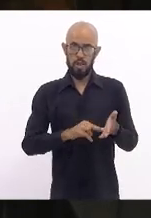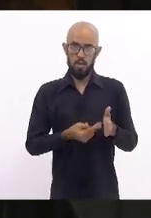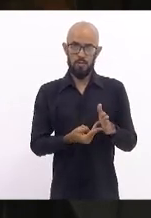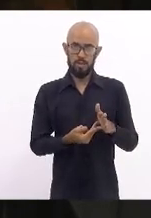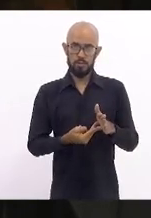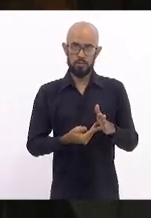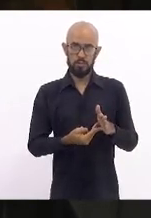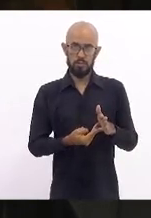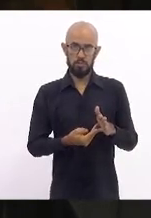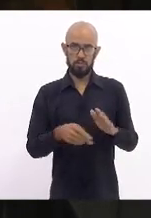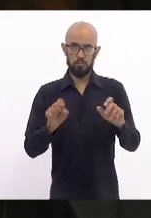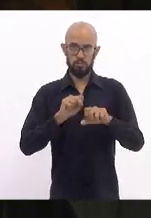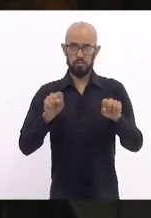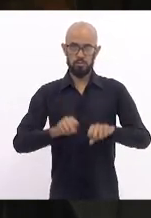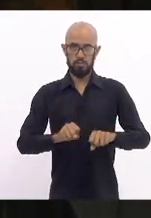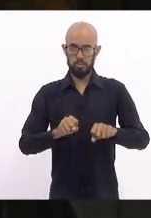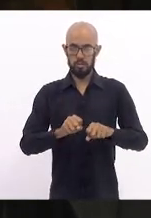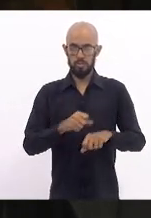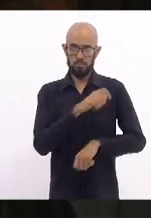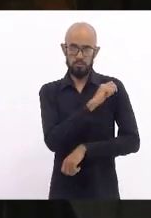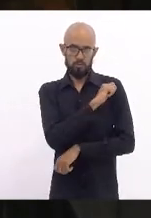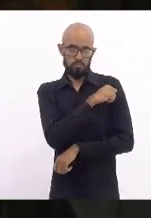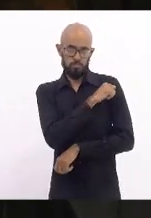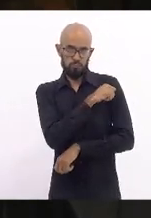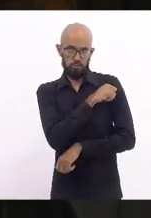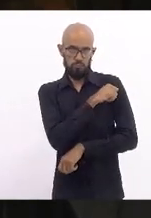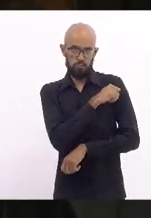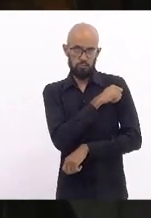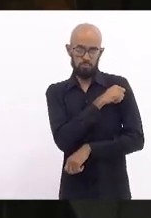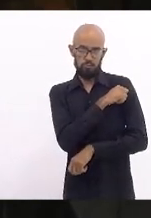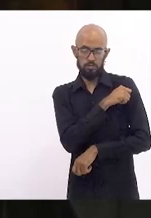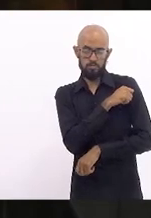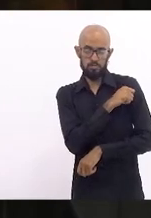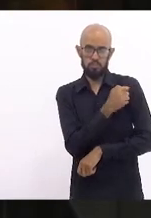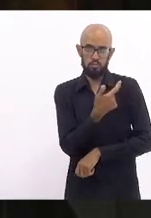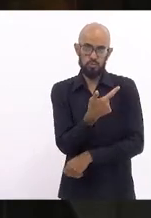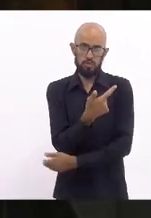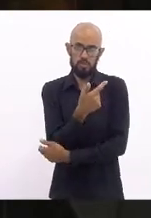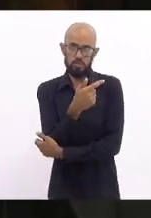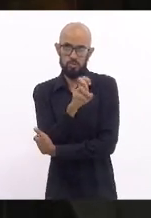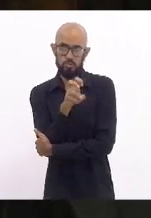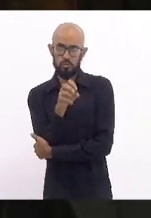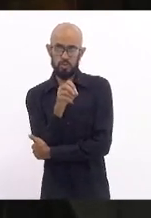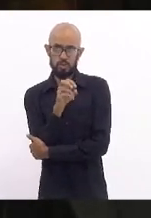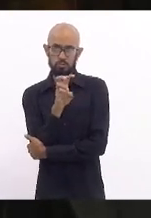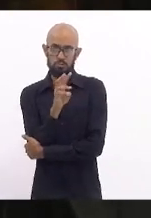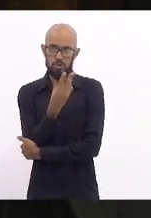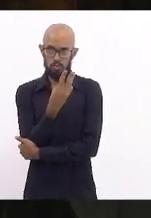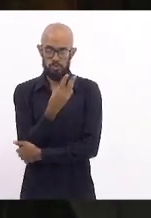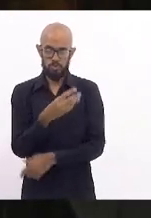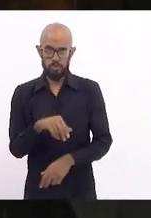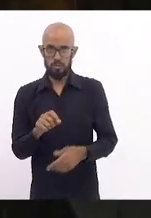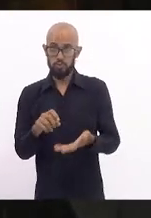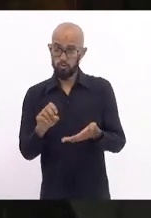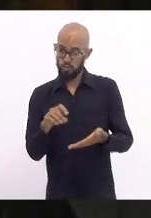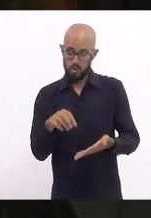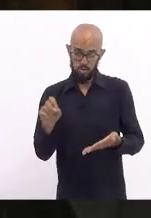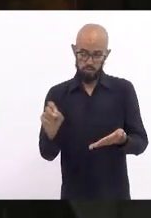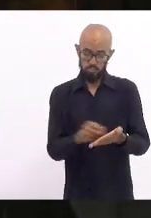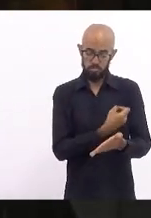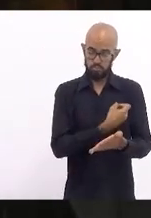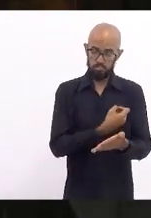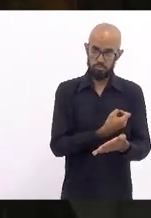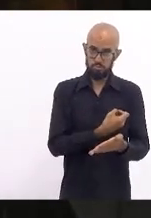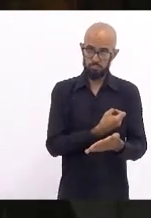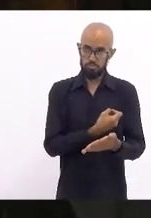R$,5 mil. R Milhões? R 250 milhões. E com uma canetada, não